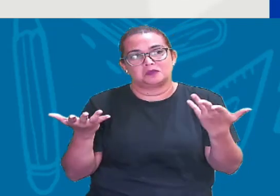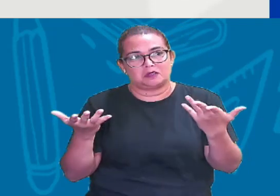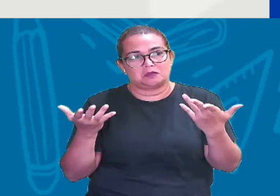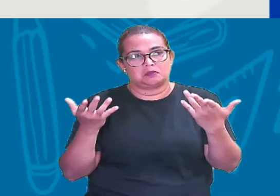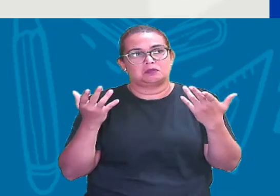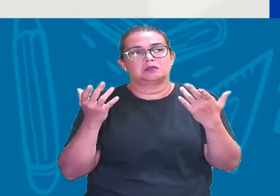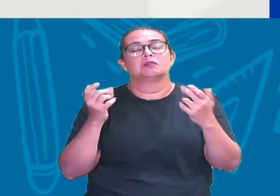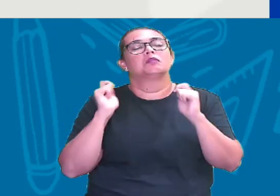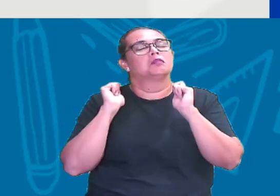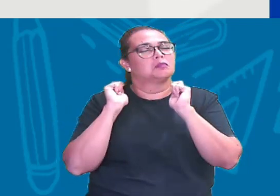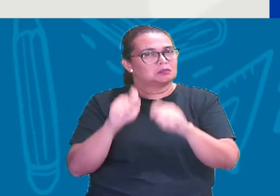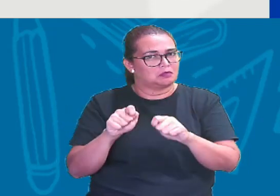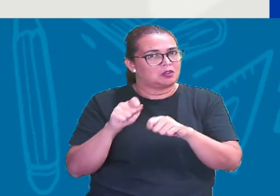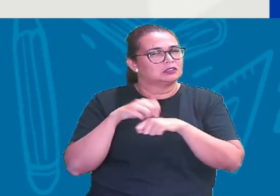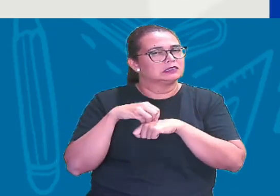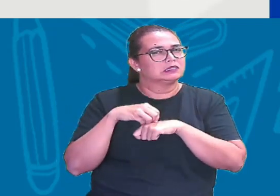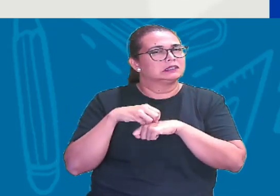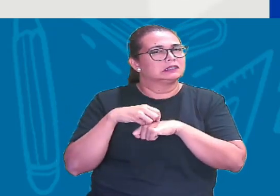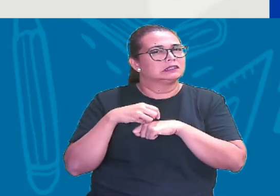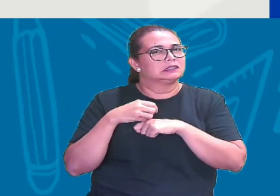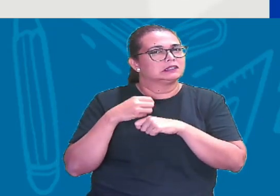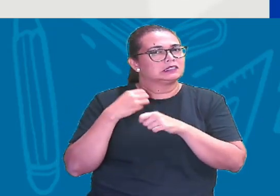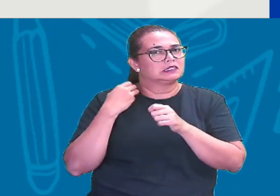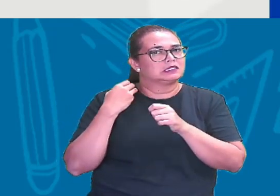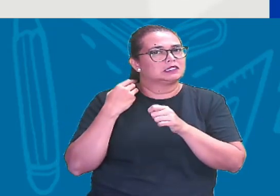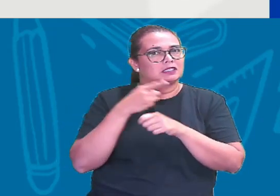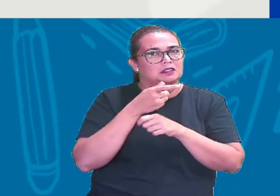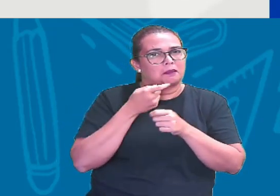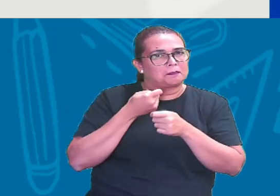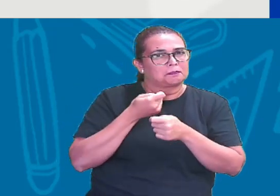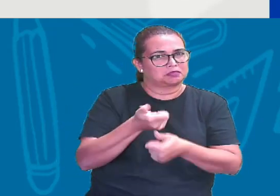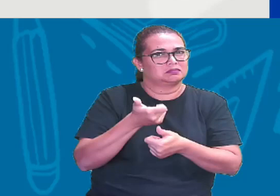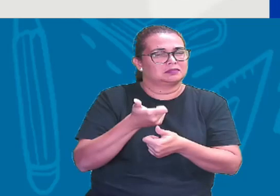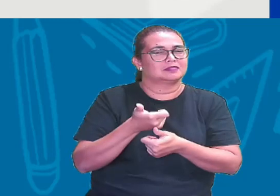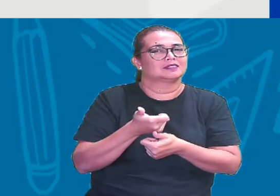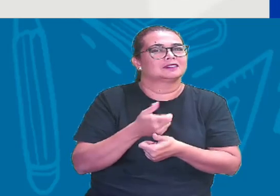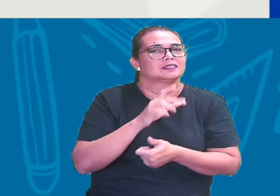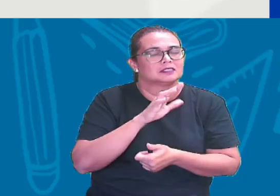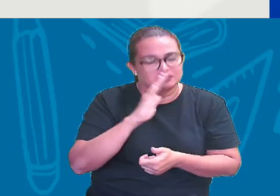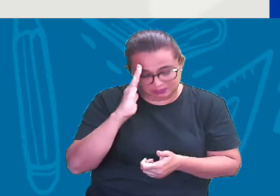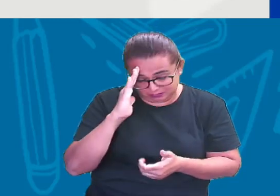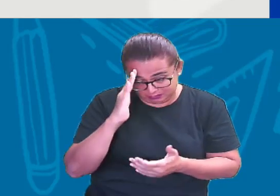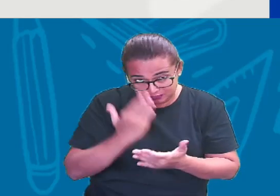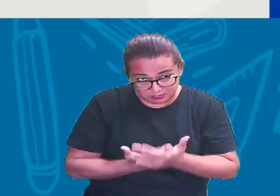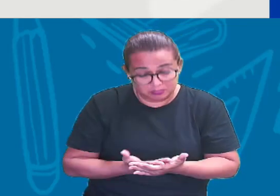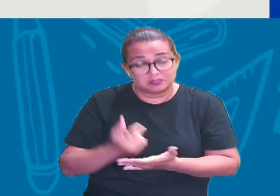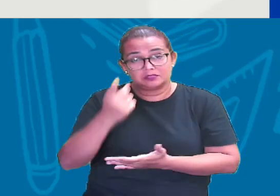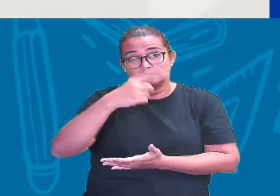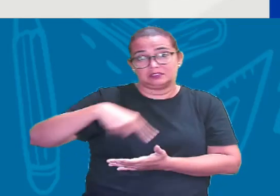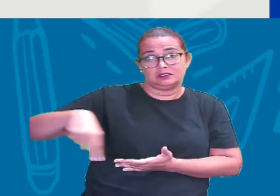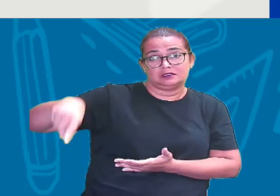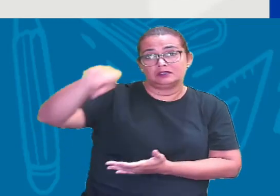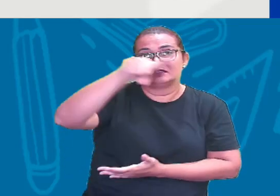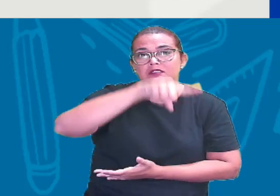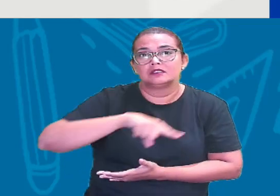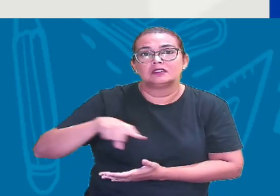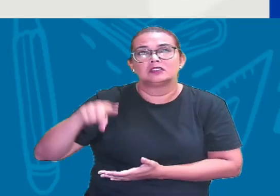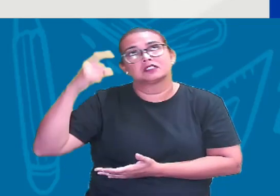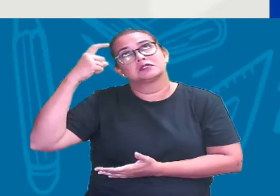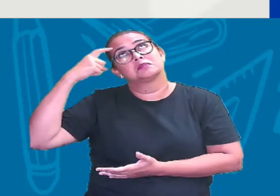Uma pegadinha para você Tá certo? Eu acredito Que muitos aí